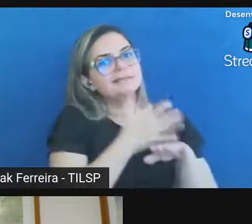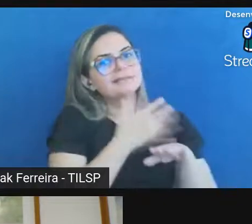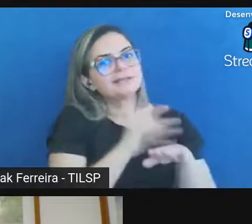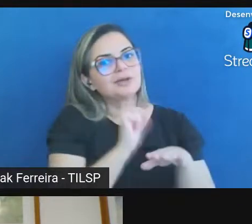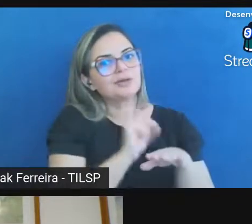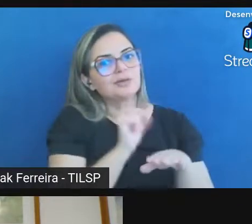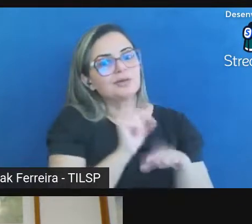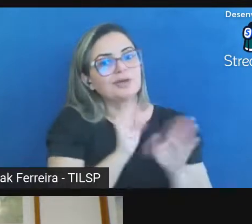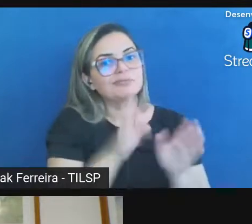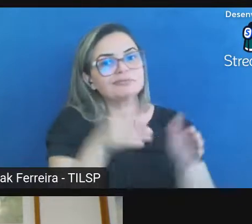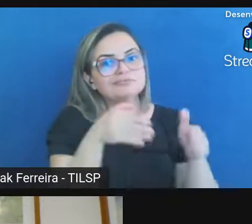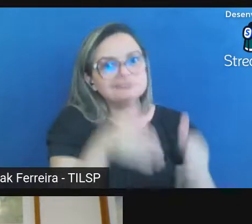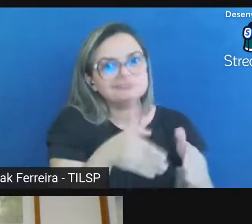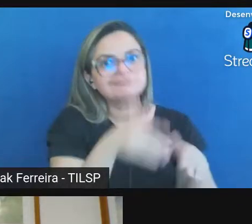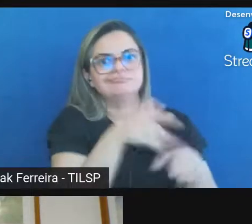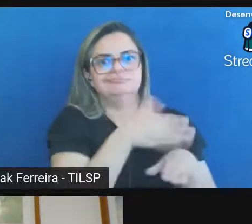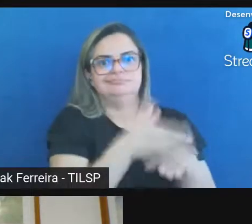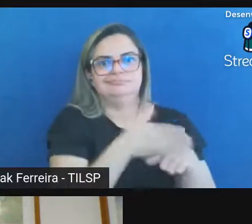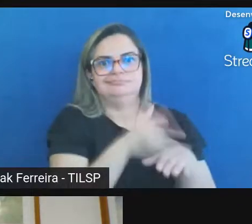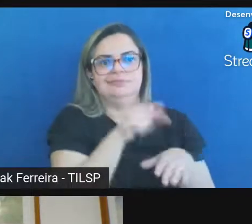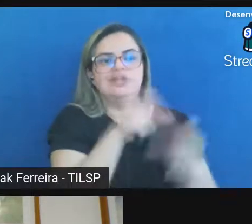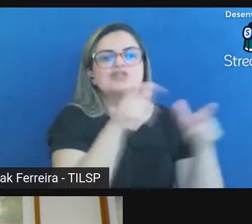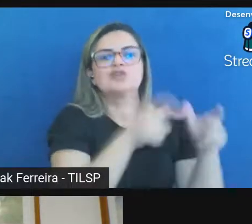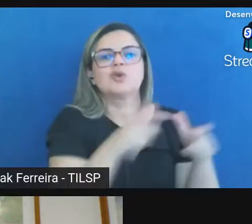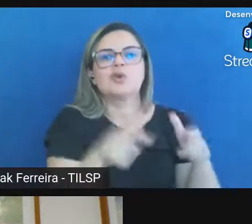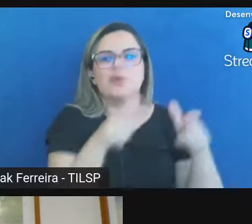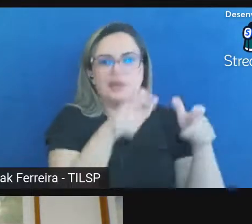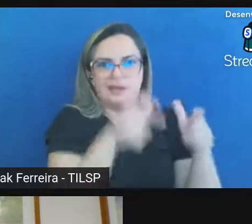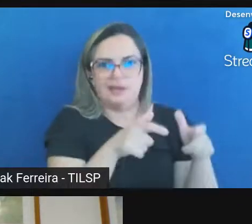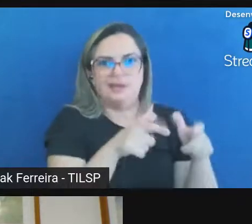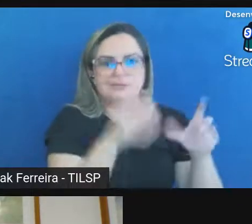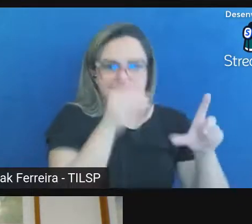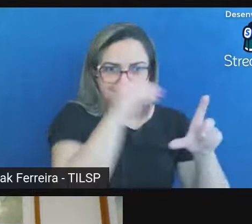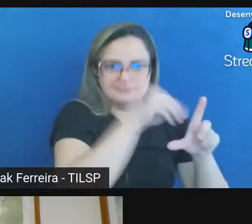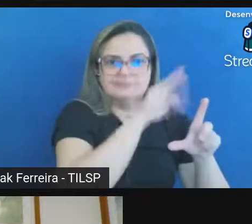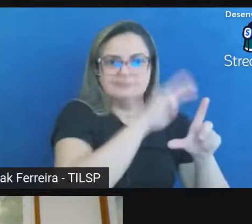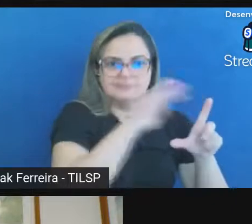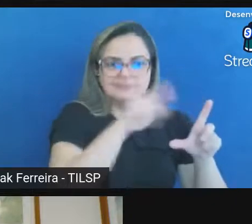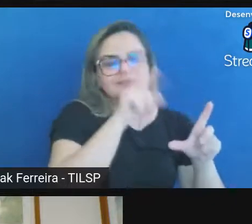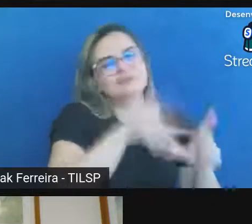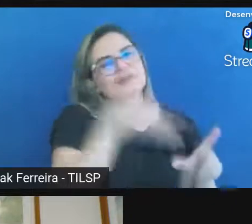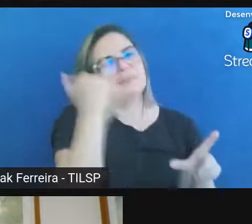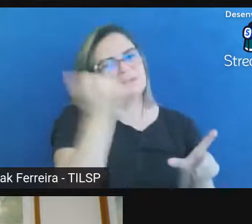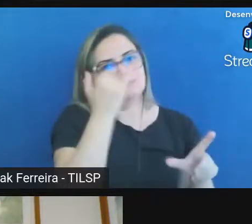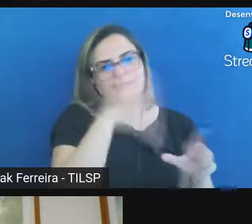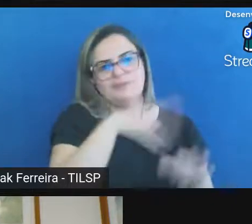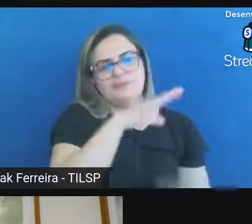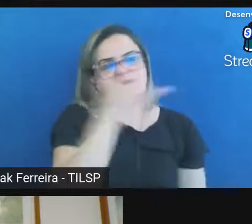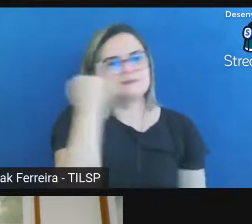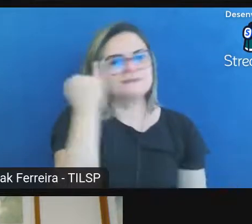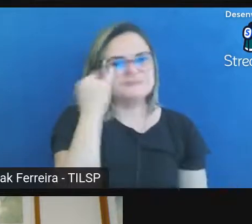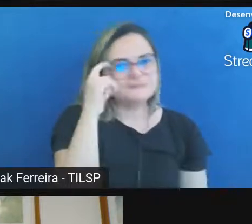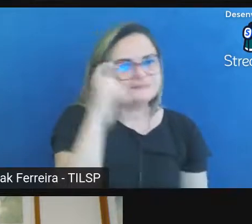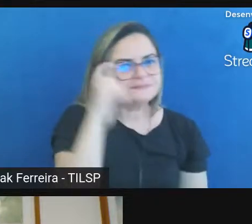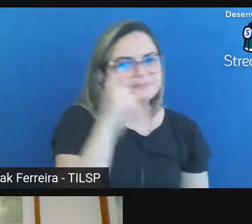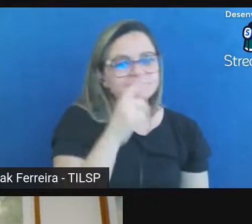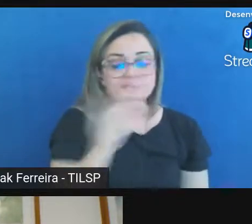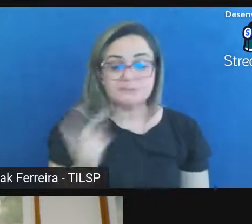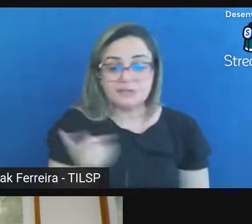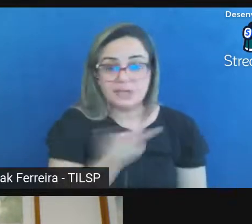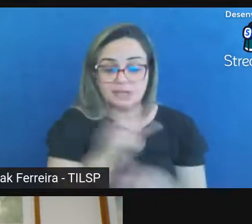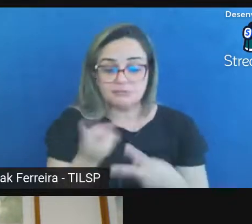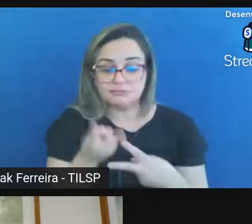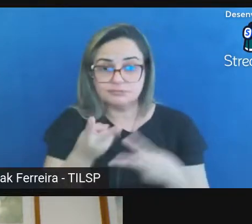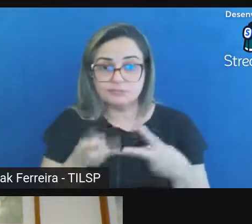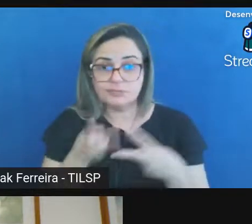nesses entornos nestes ambientes isso é o mais importante isso é o mais interessante esses dois administradores devidamente